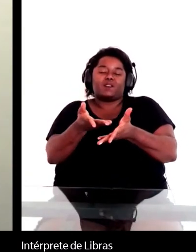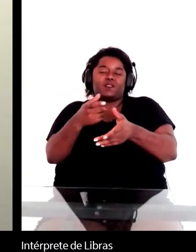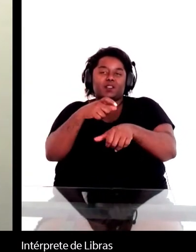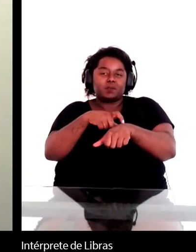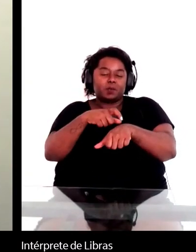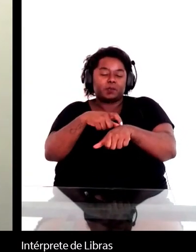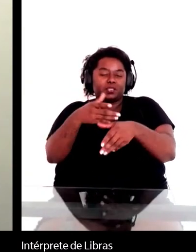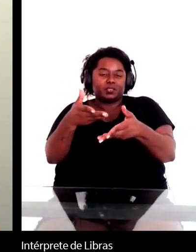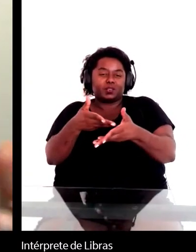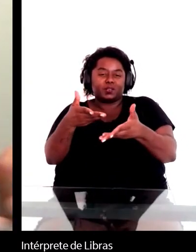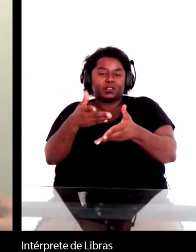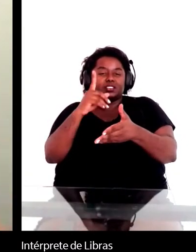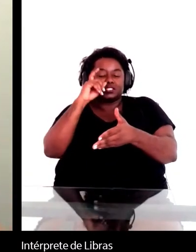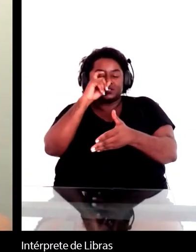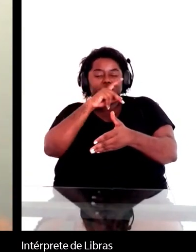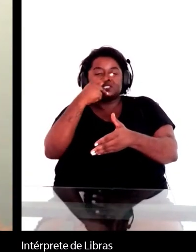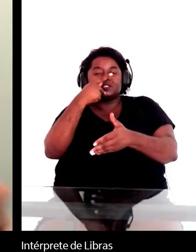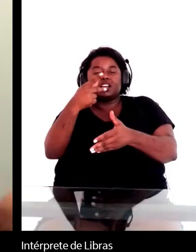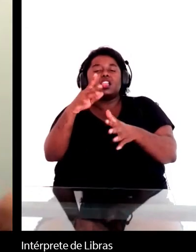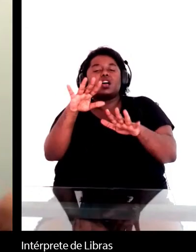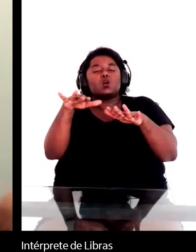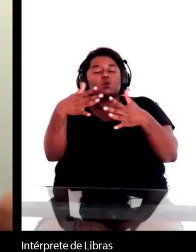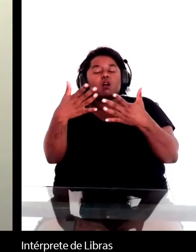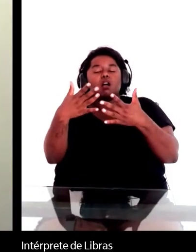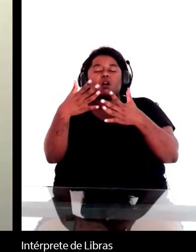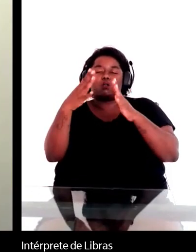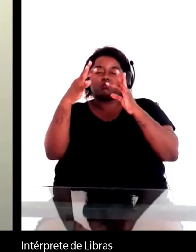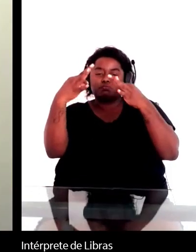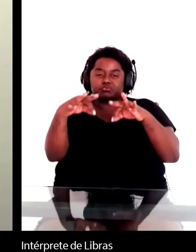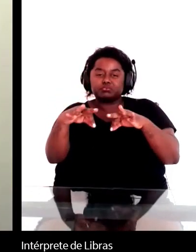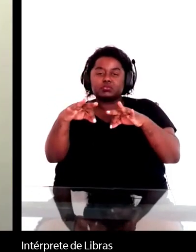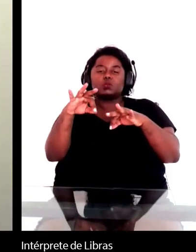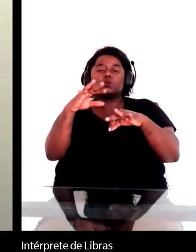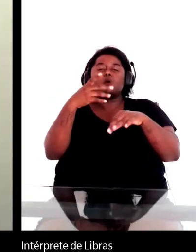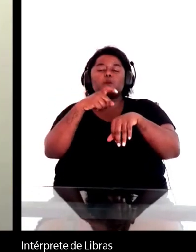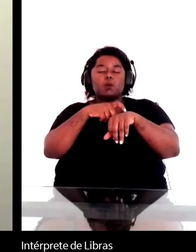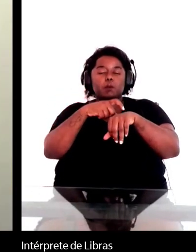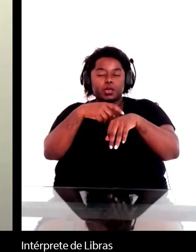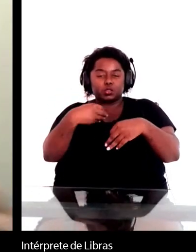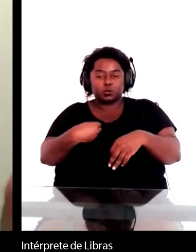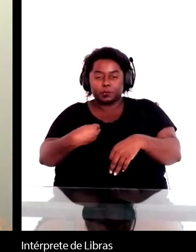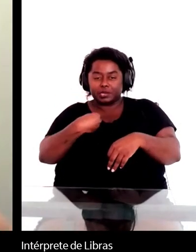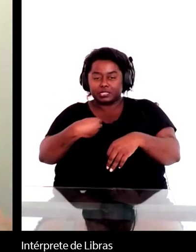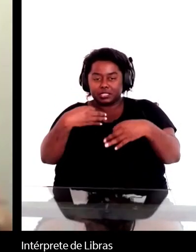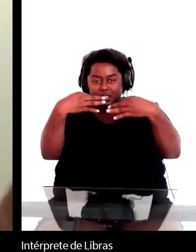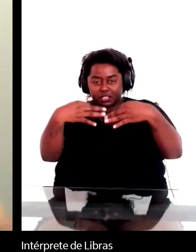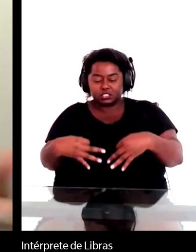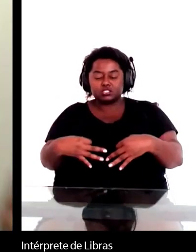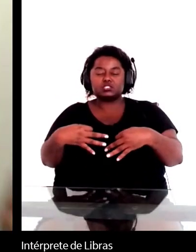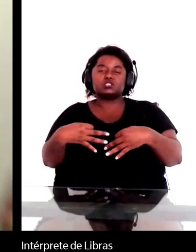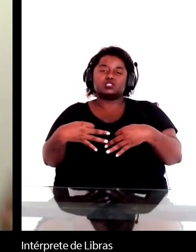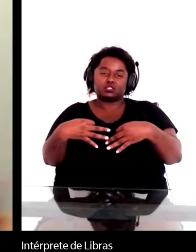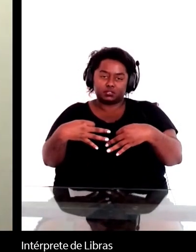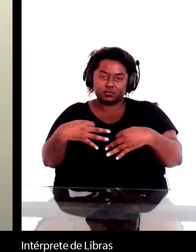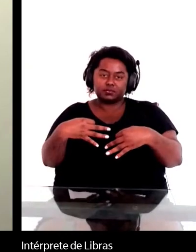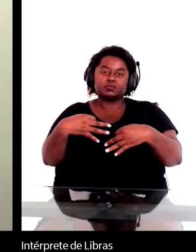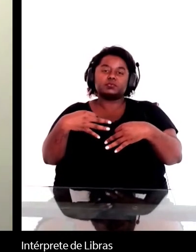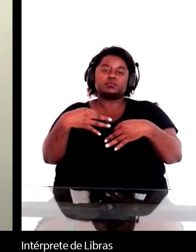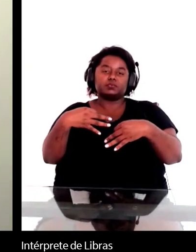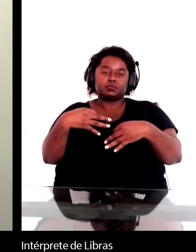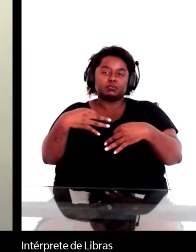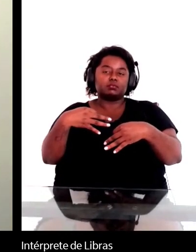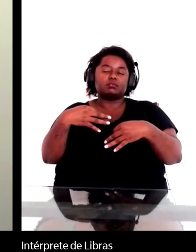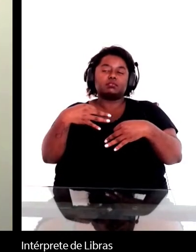qual que é a perspectiva e qual que é o momento presente da recepção do Machado sem ter ainda um distanciamento